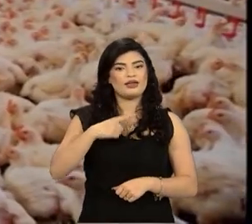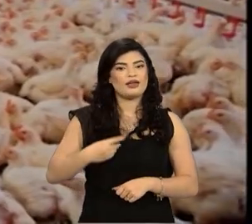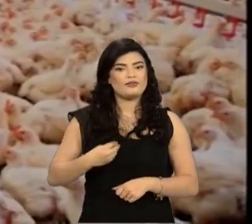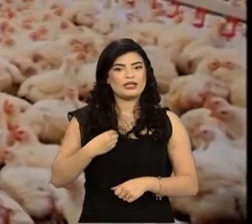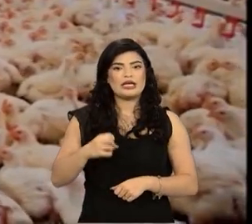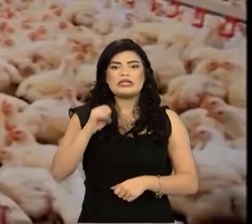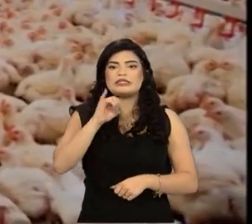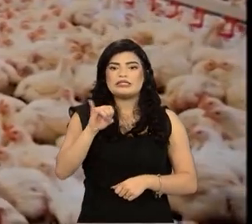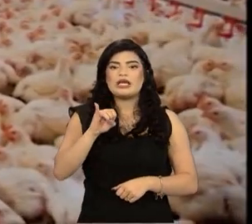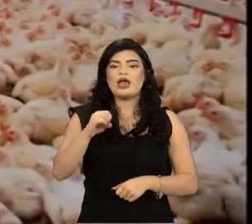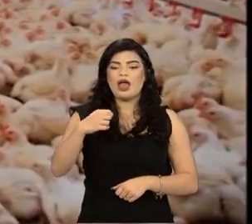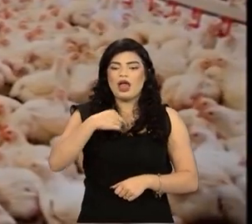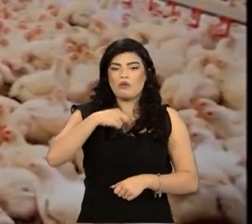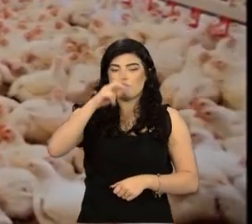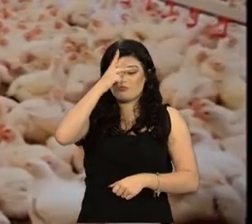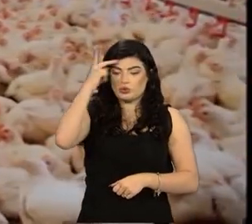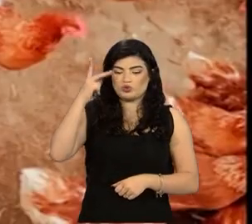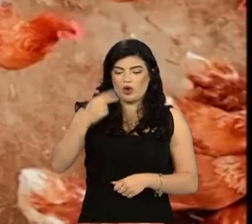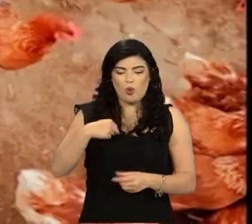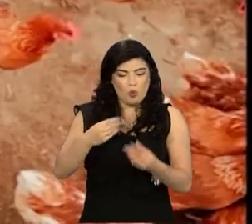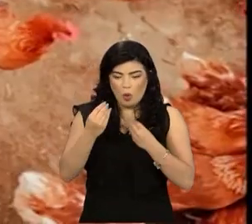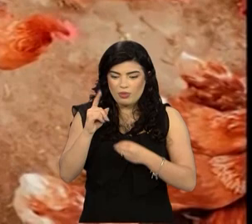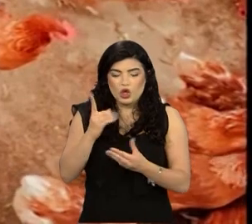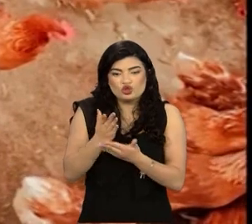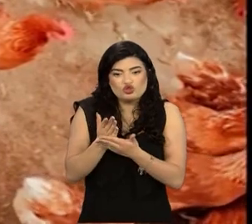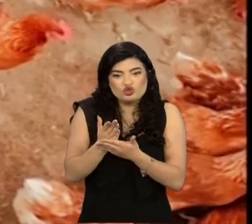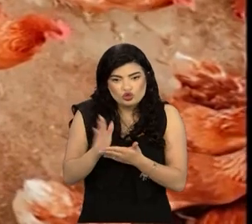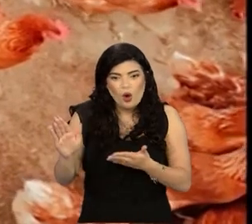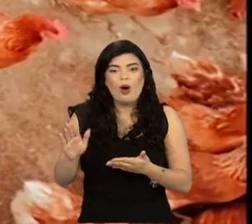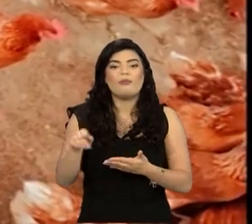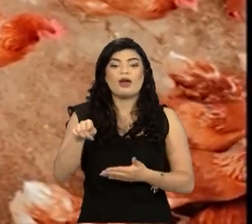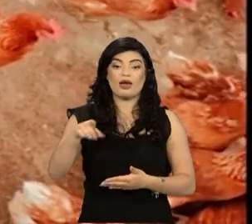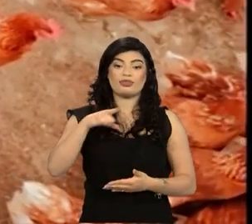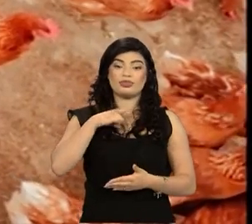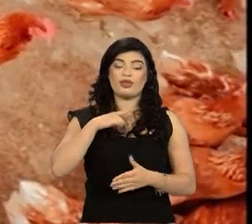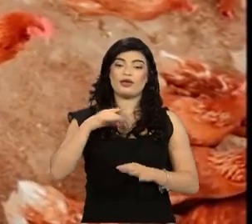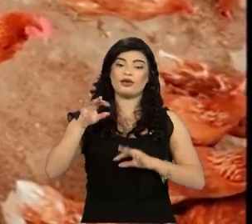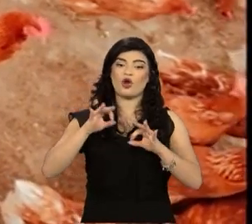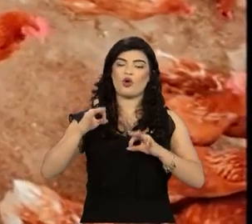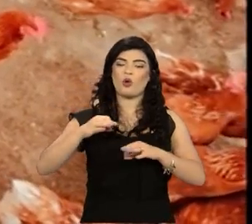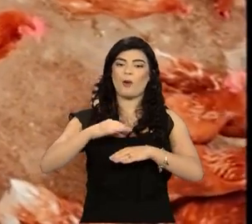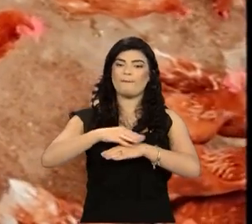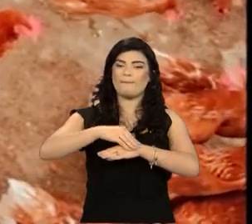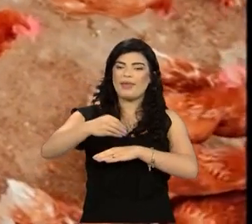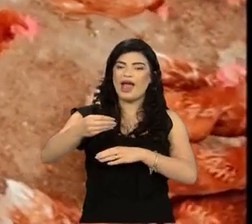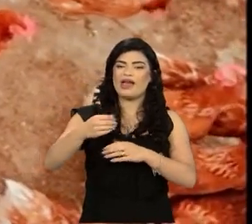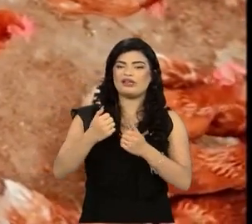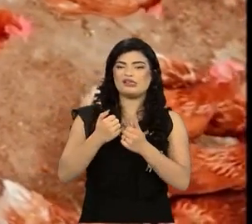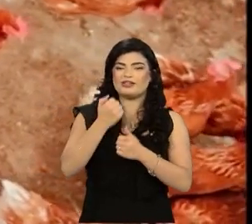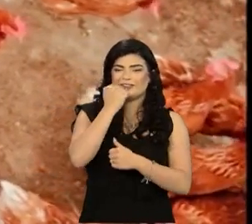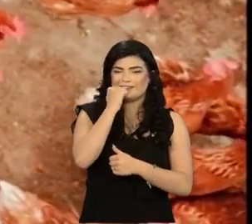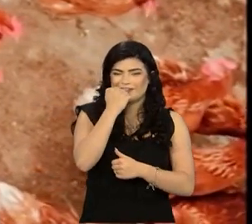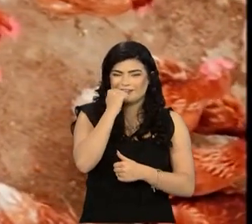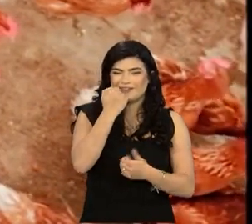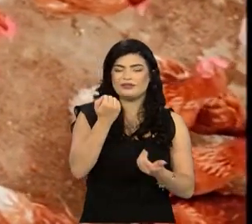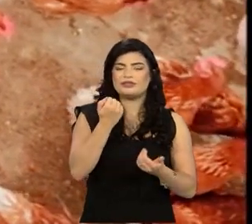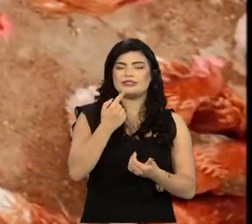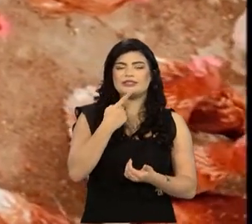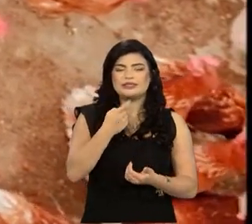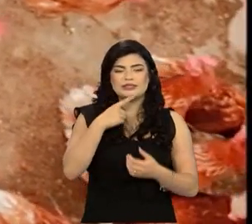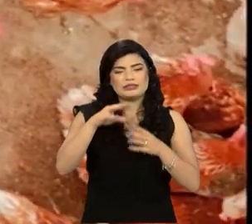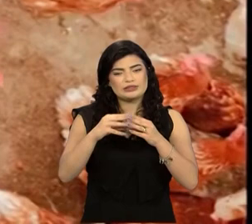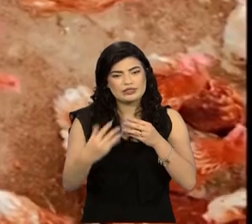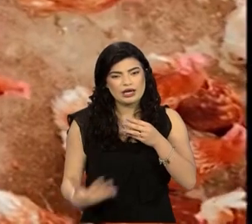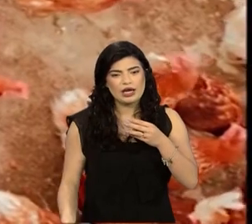vai para a mesa do consumidor que sobra durante o abate de frangos, como a pele, ossos, vísceras e sangue,